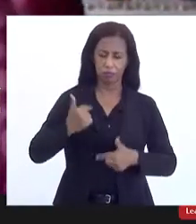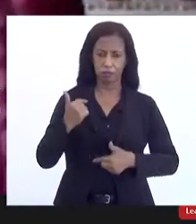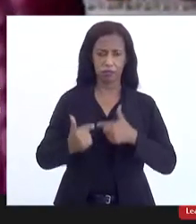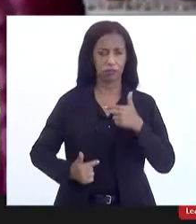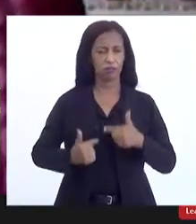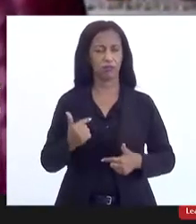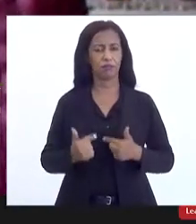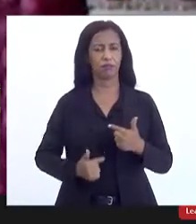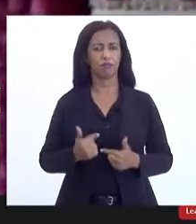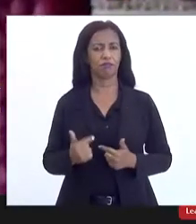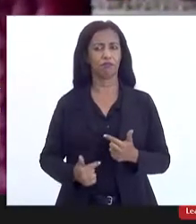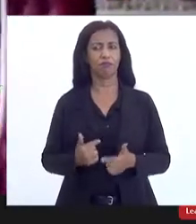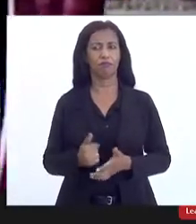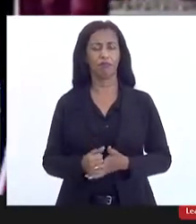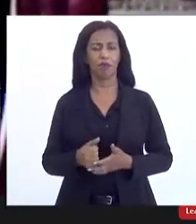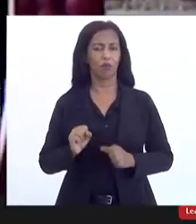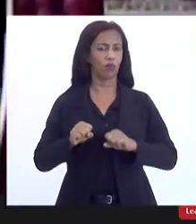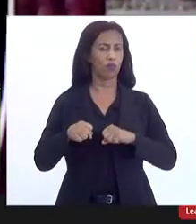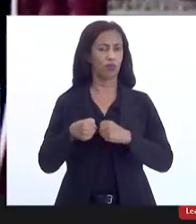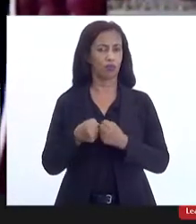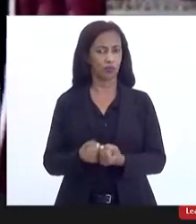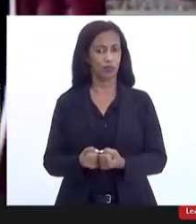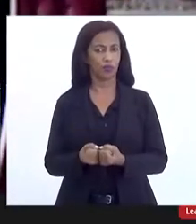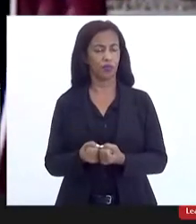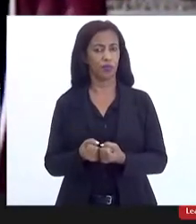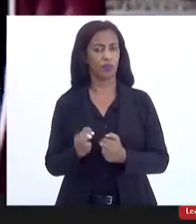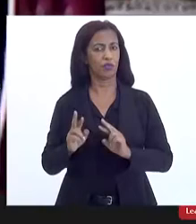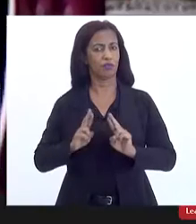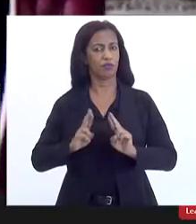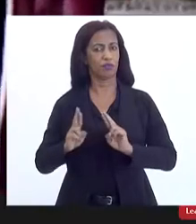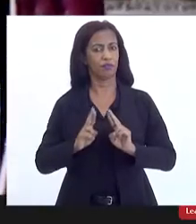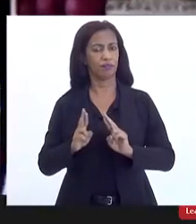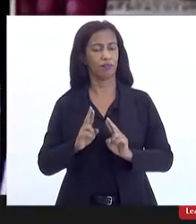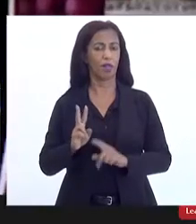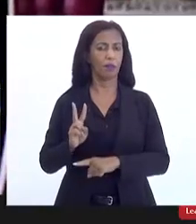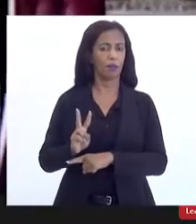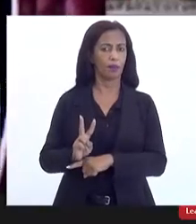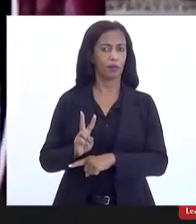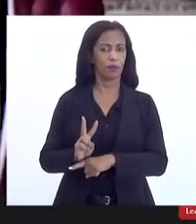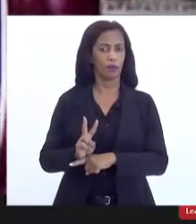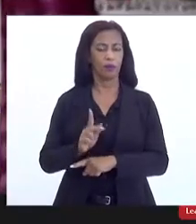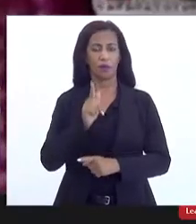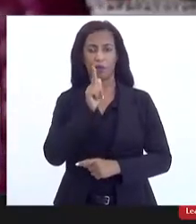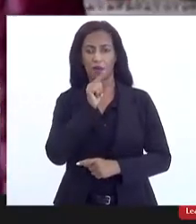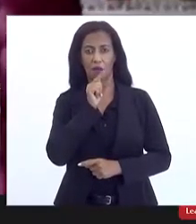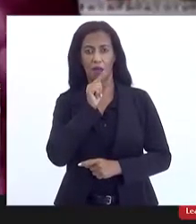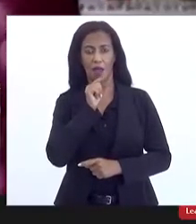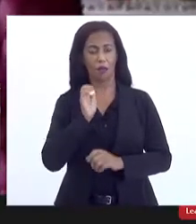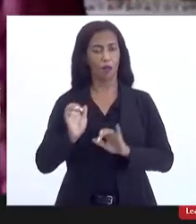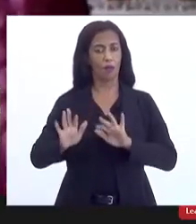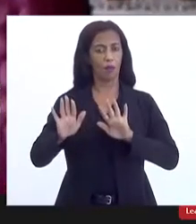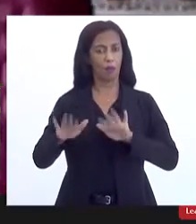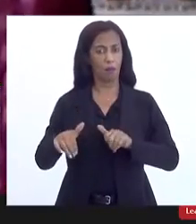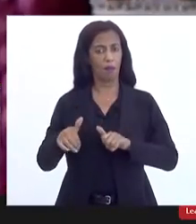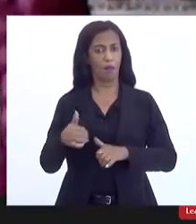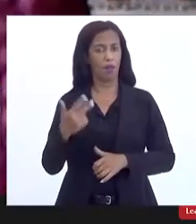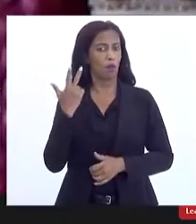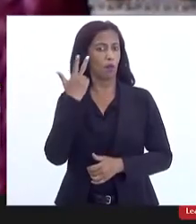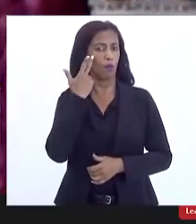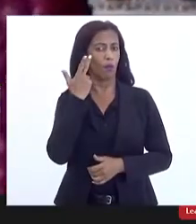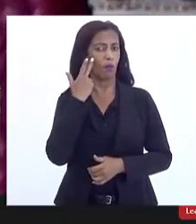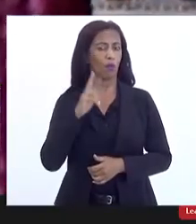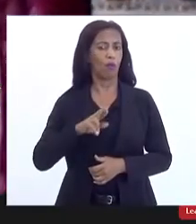muito forte em relação à defesa da água como bem comum, não